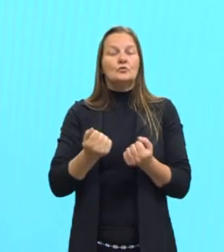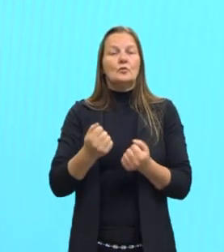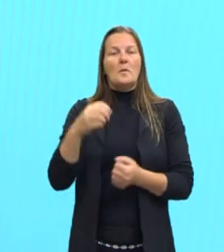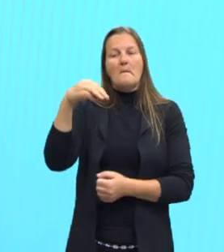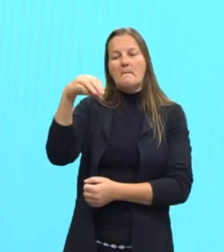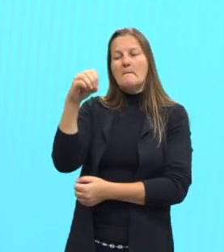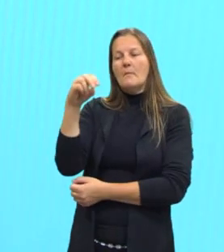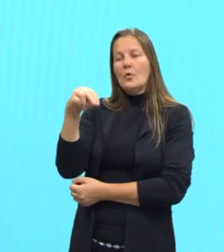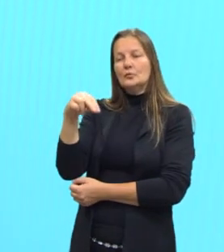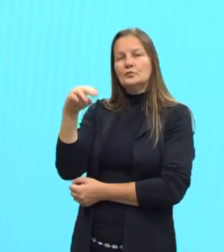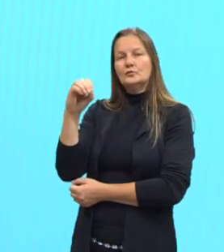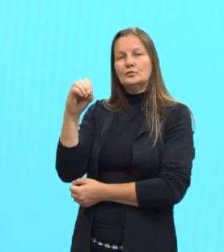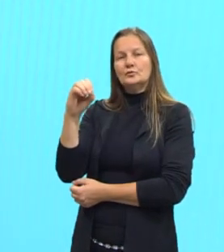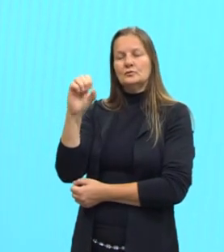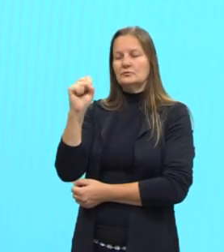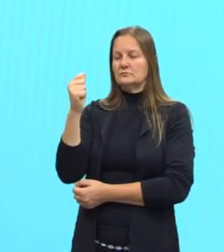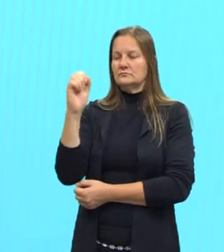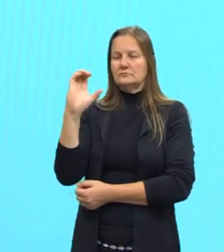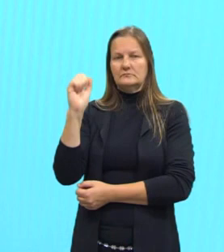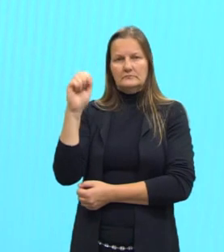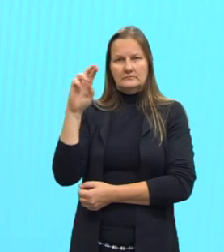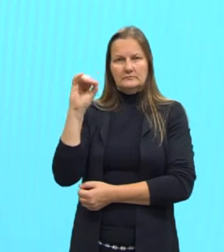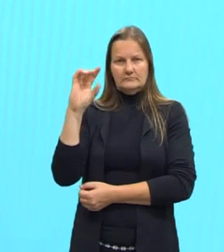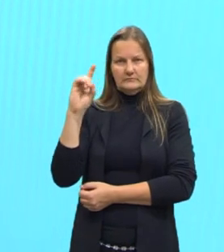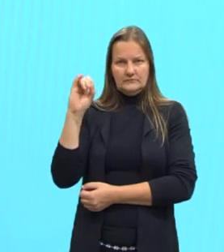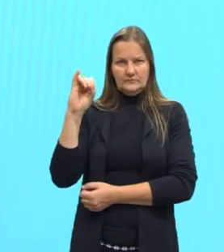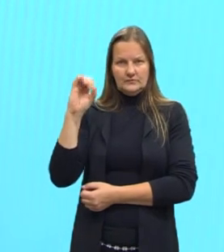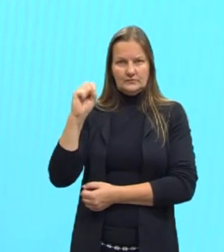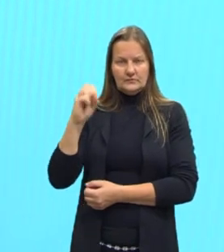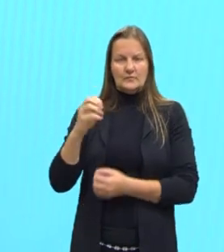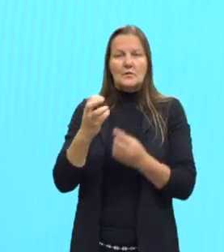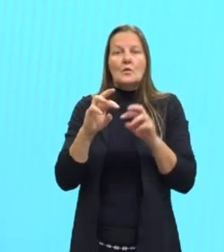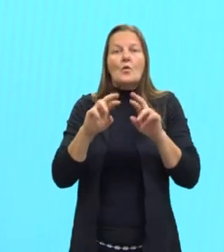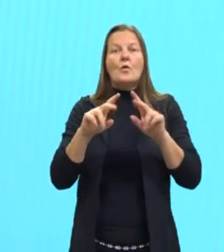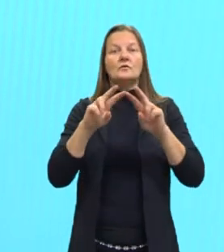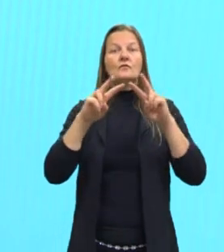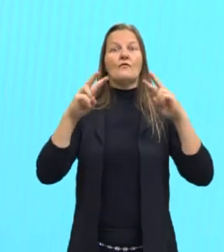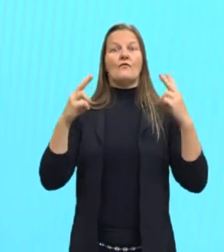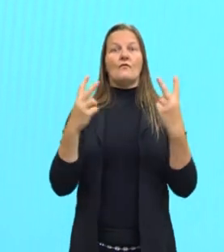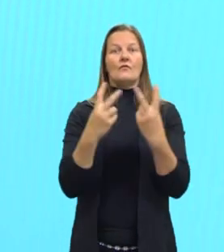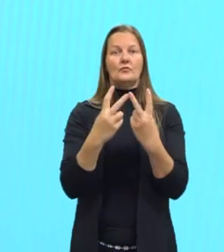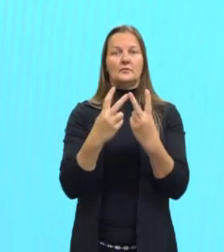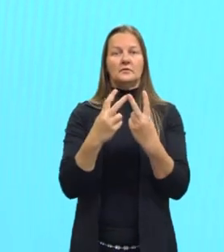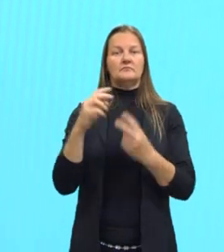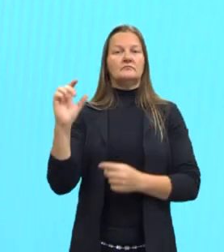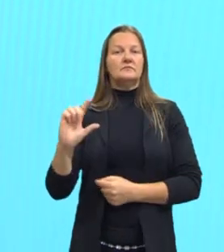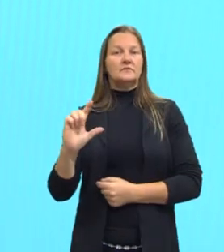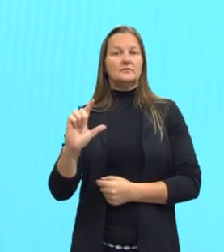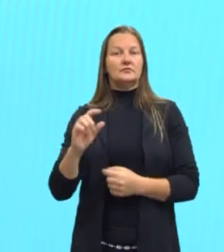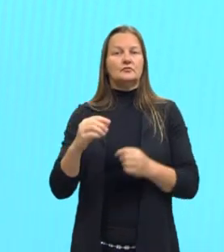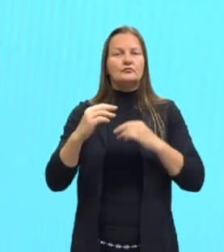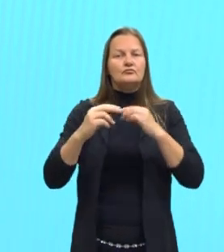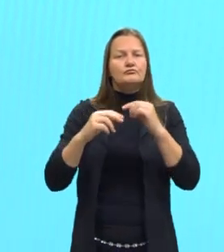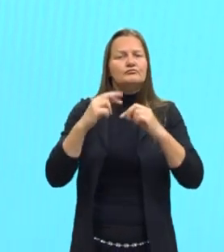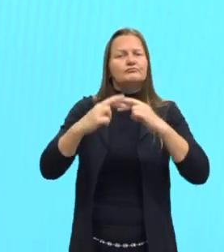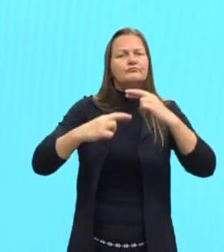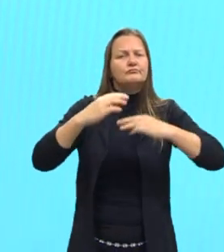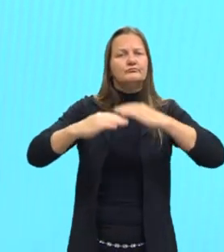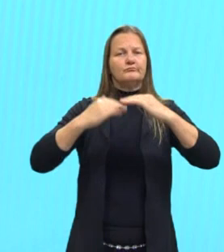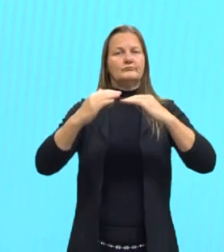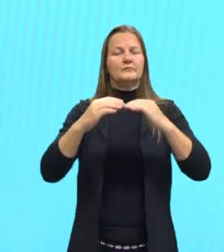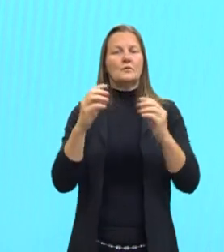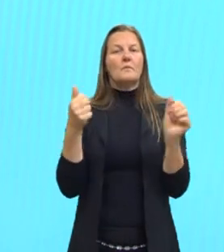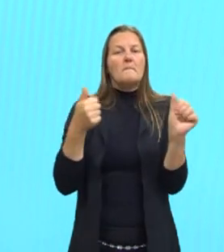forma de glicose. O volume de etanol em litros obtido nesse processo é mais próximo